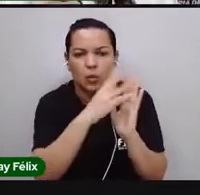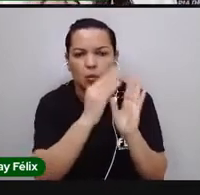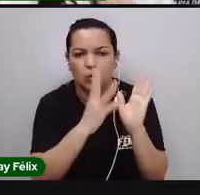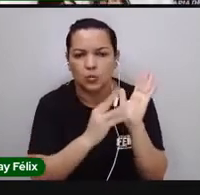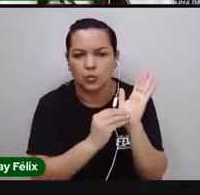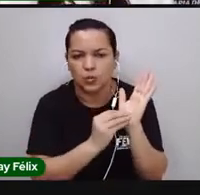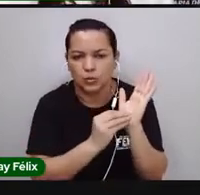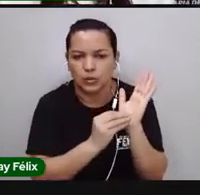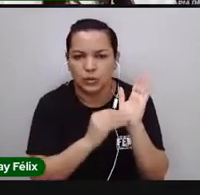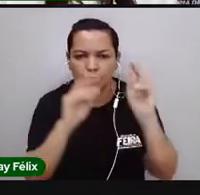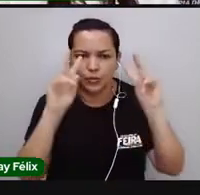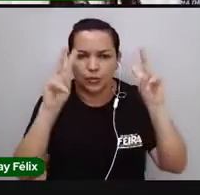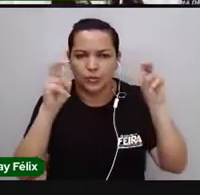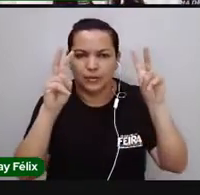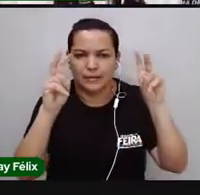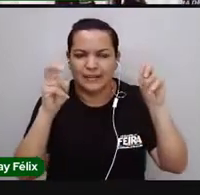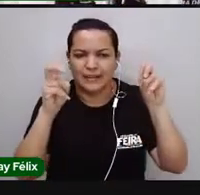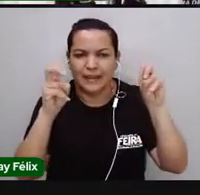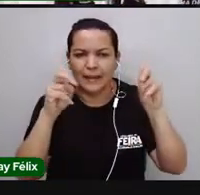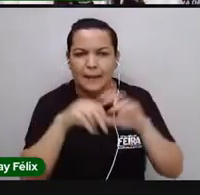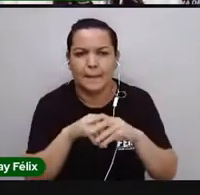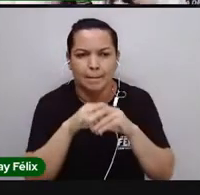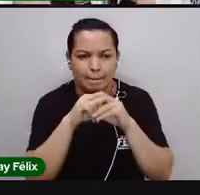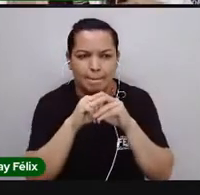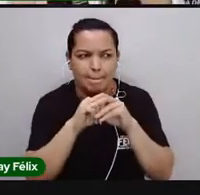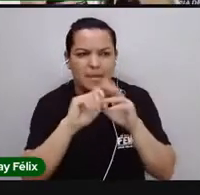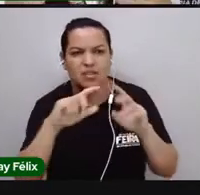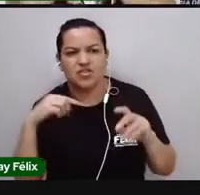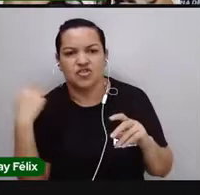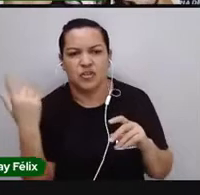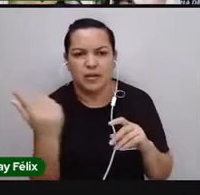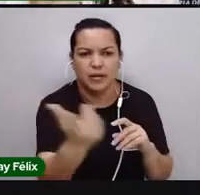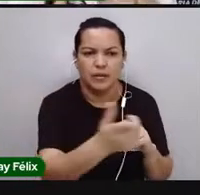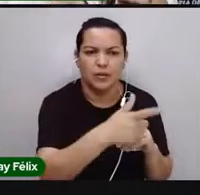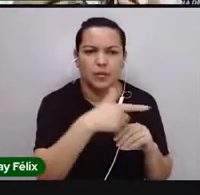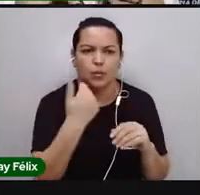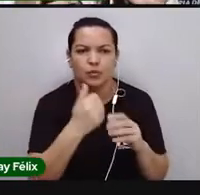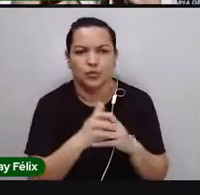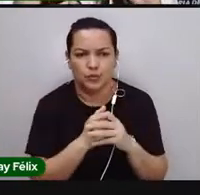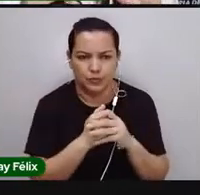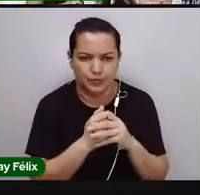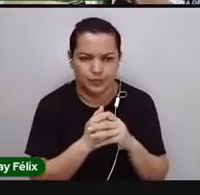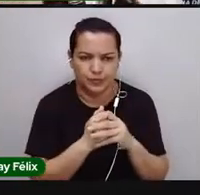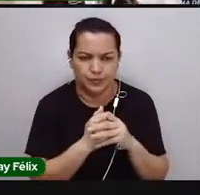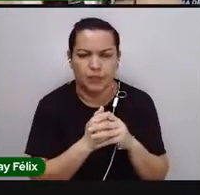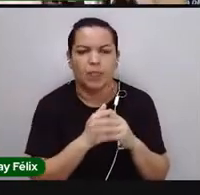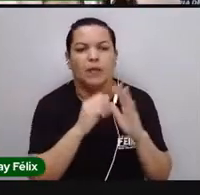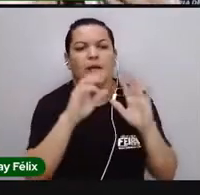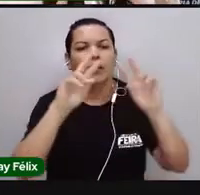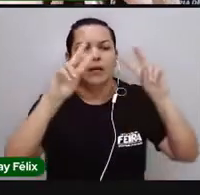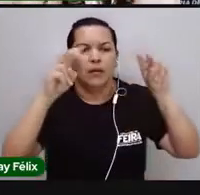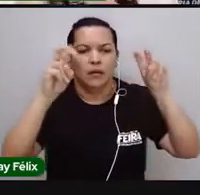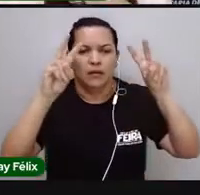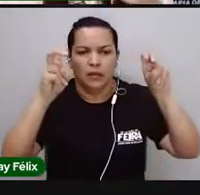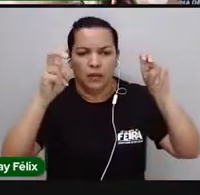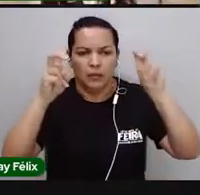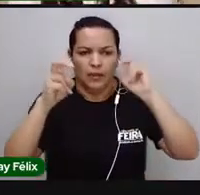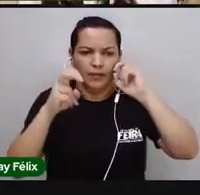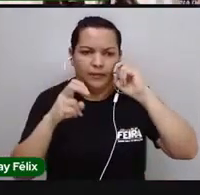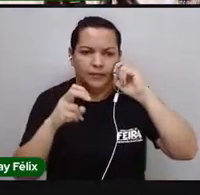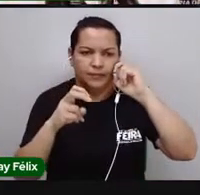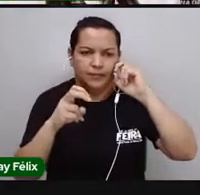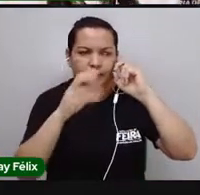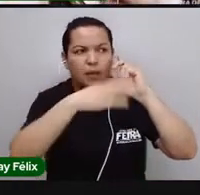que tem um tema gerador. Como assim um tema gerador? Um tema que a partir dele, eu e